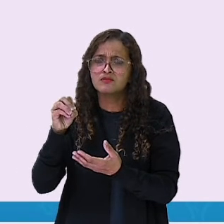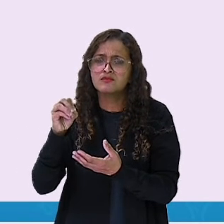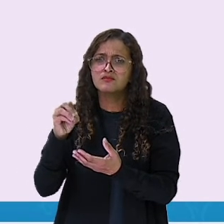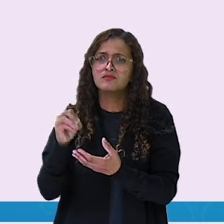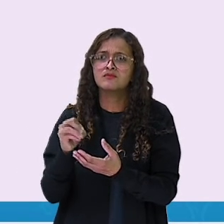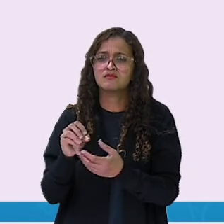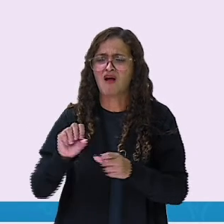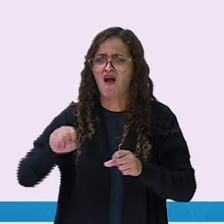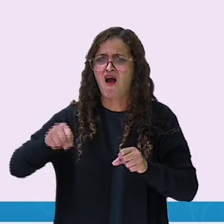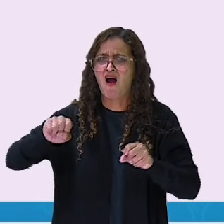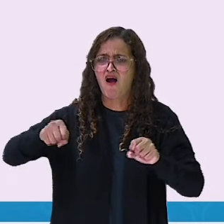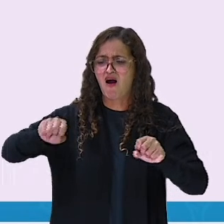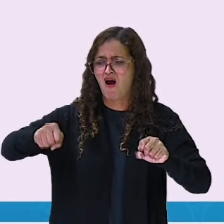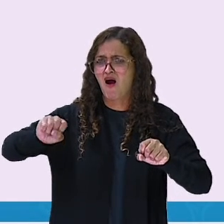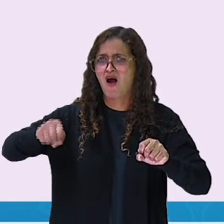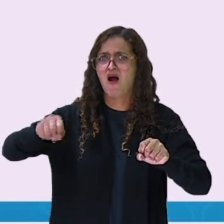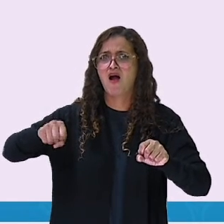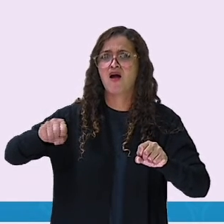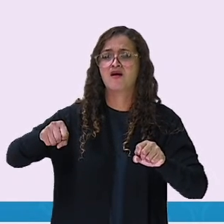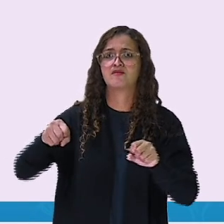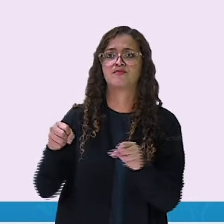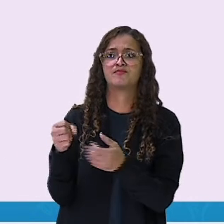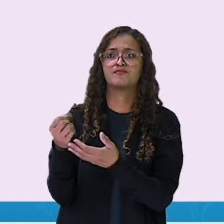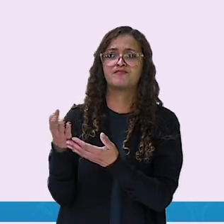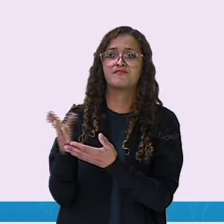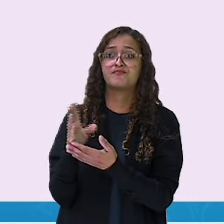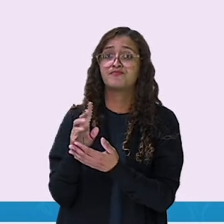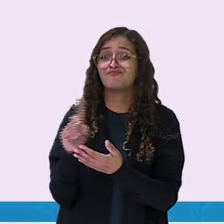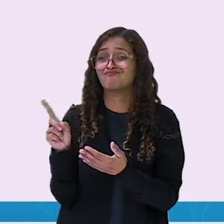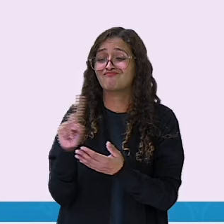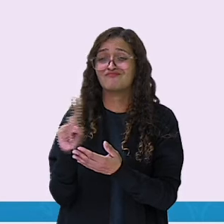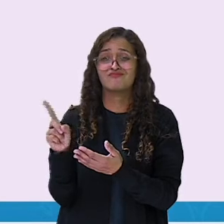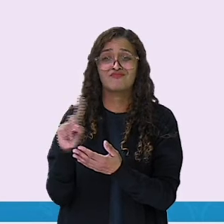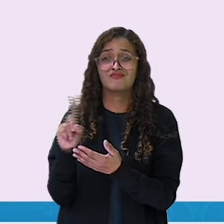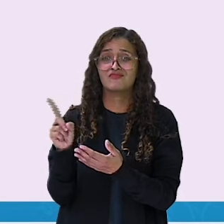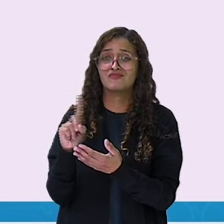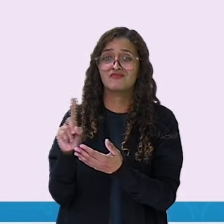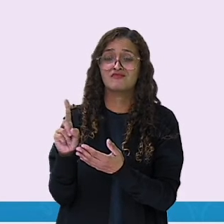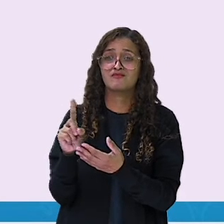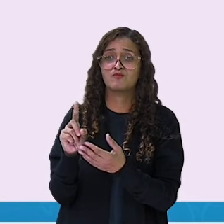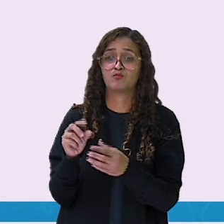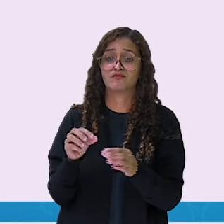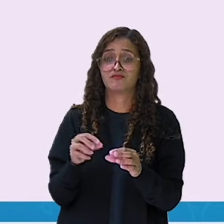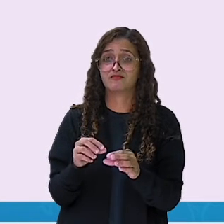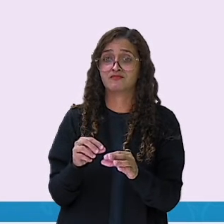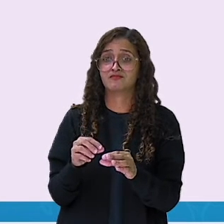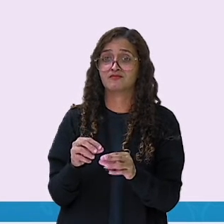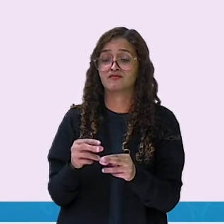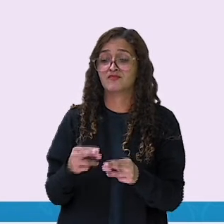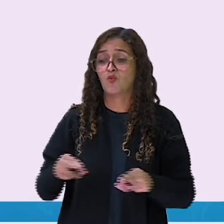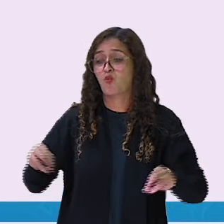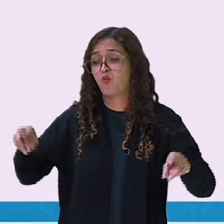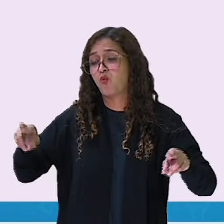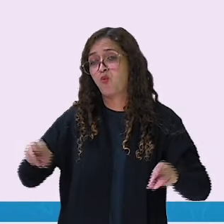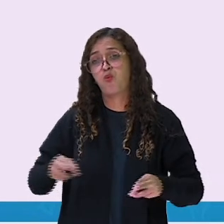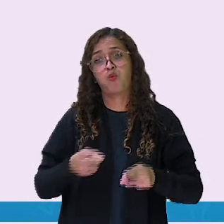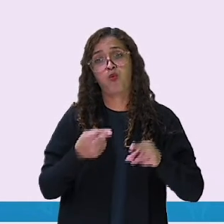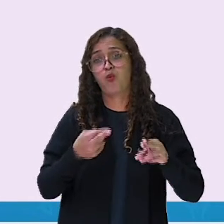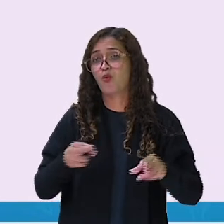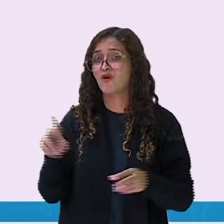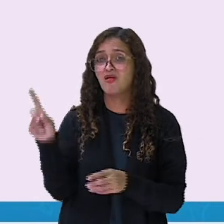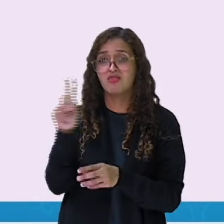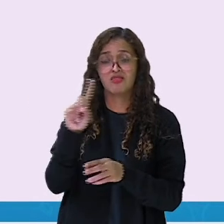Não. Isso mesmo. A palavra moto começa com a letra M. Não é essa que nós queremos. Aqui eu tenho a palavra